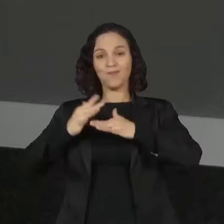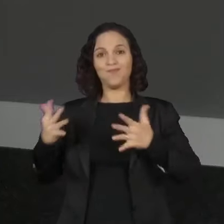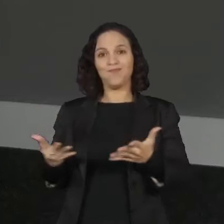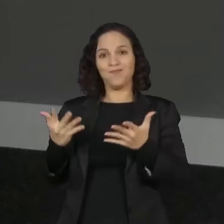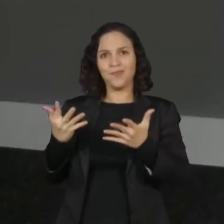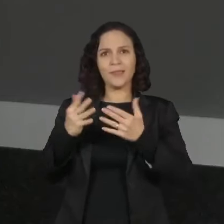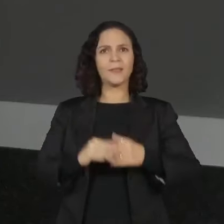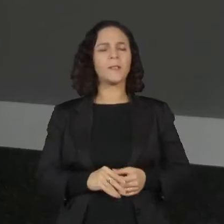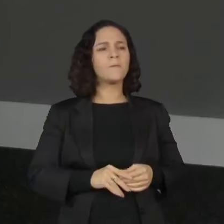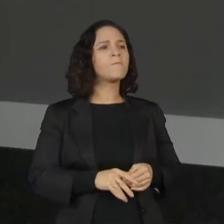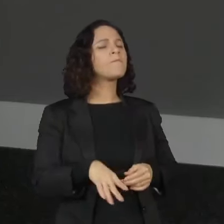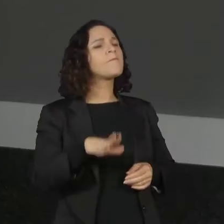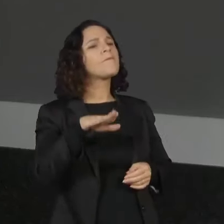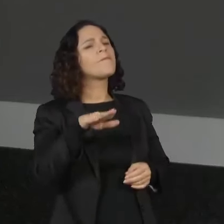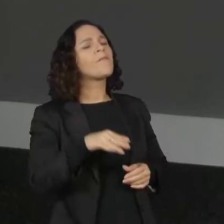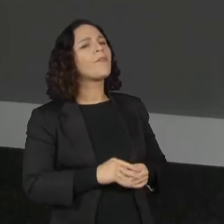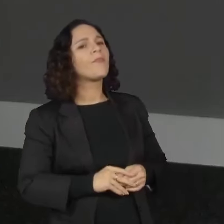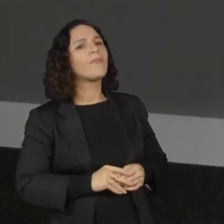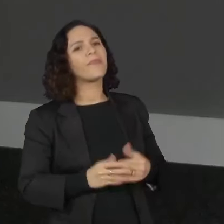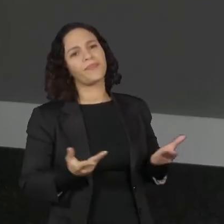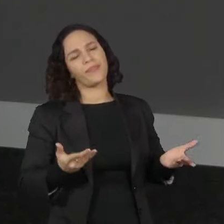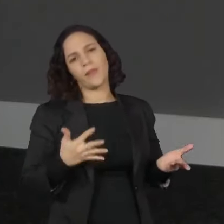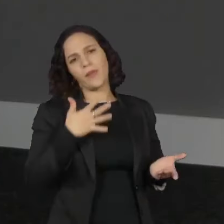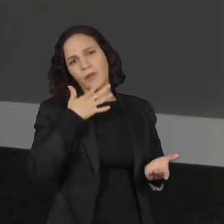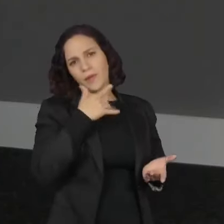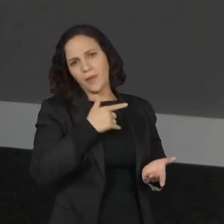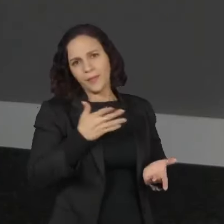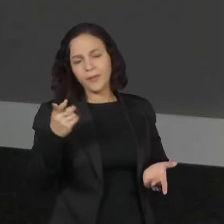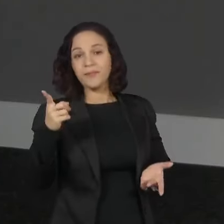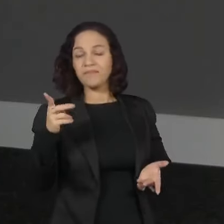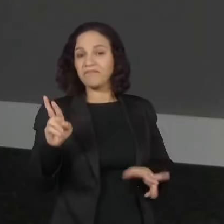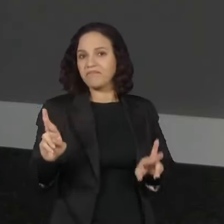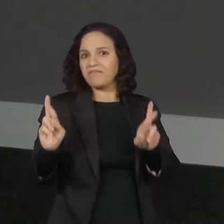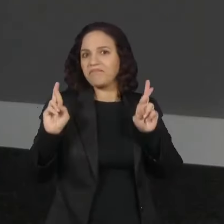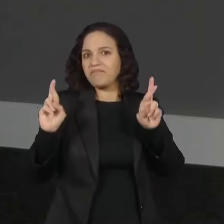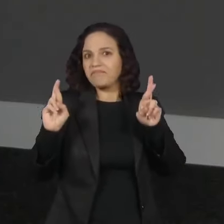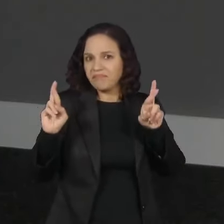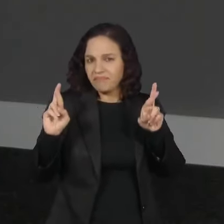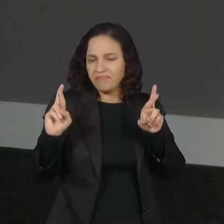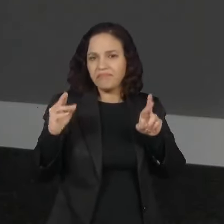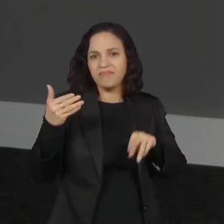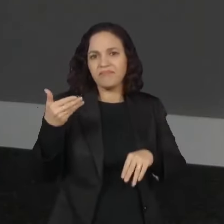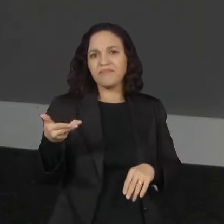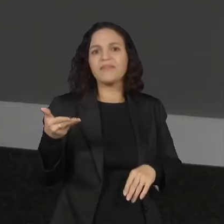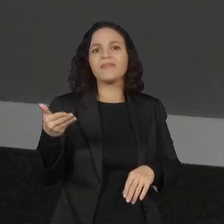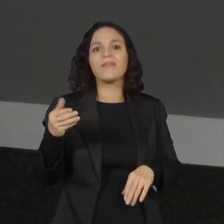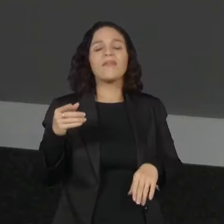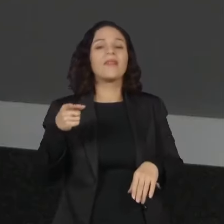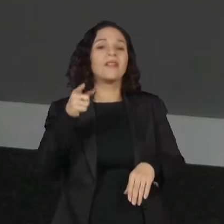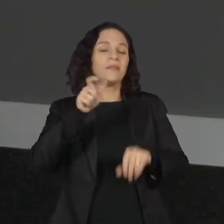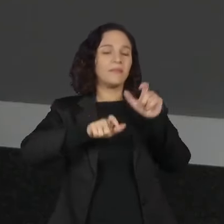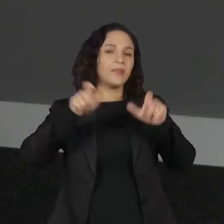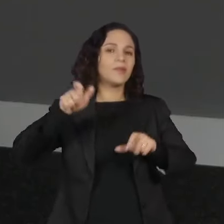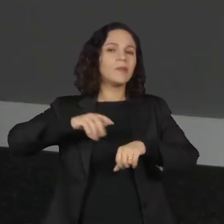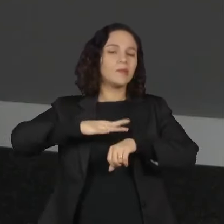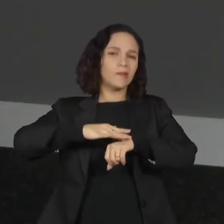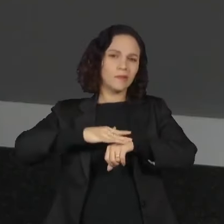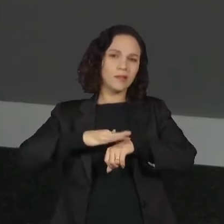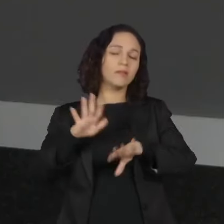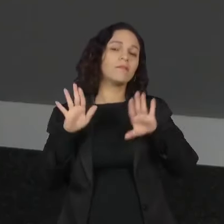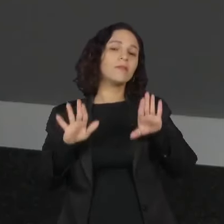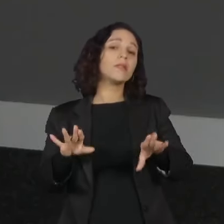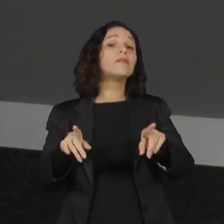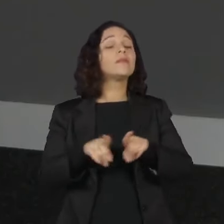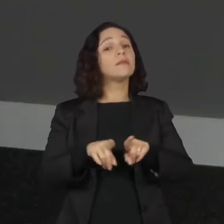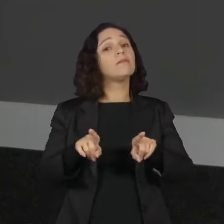Doutor, isso, claro, demonstra uma esperança para as pessoas que têm esse tipo de doença, mas também